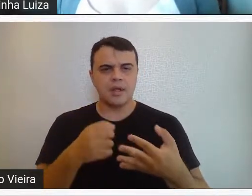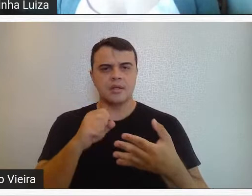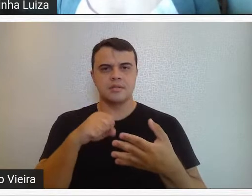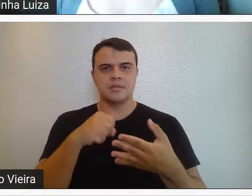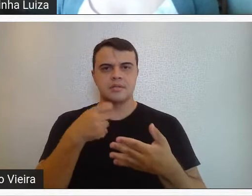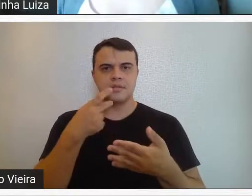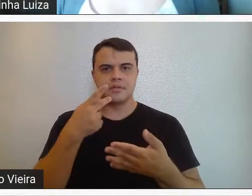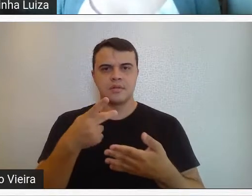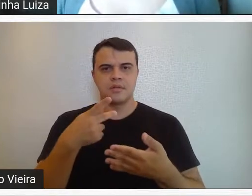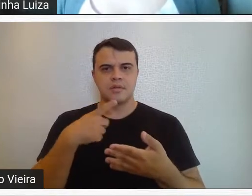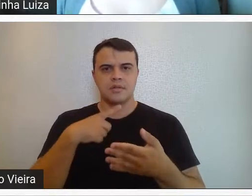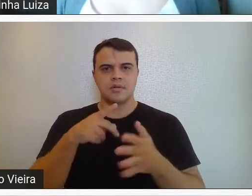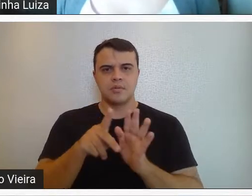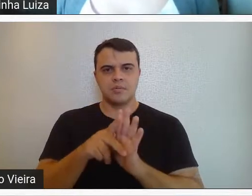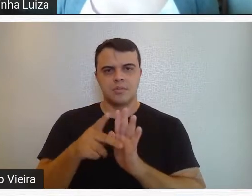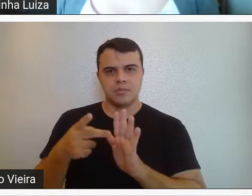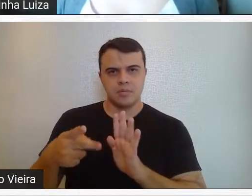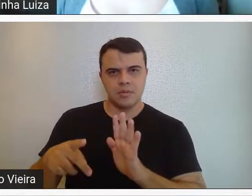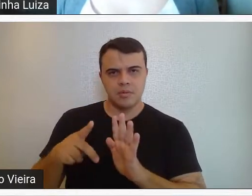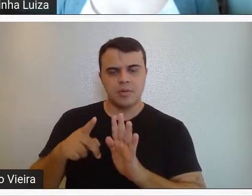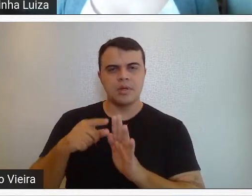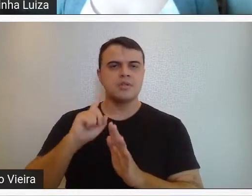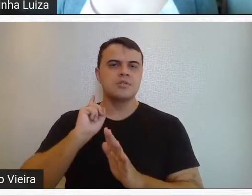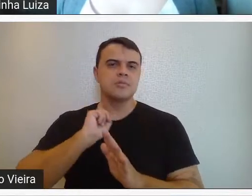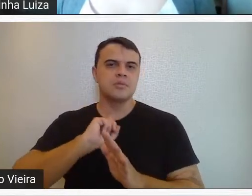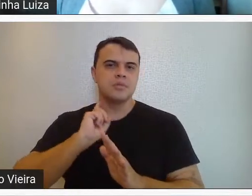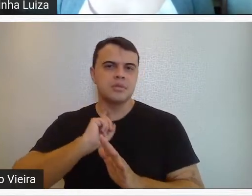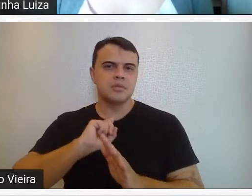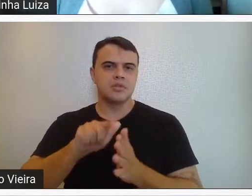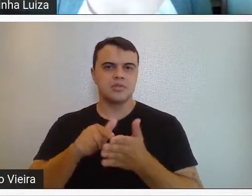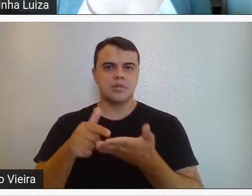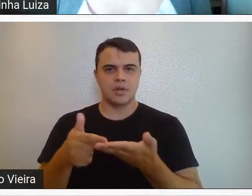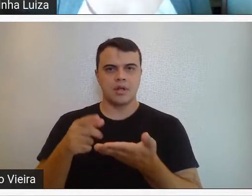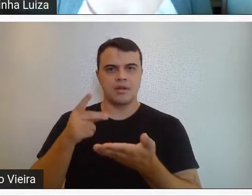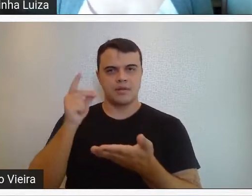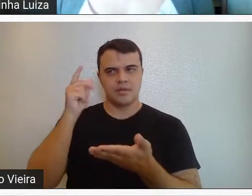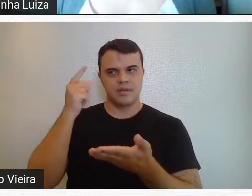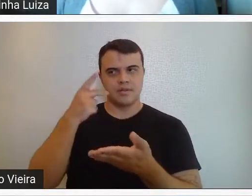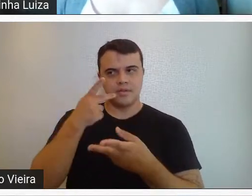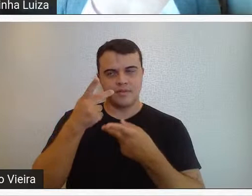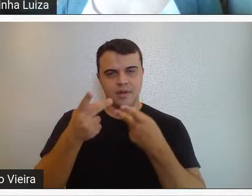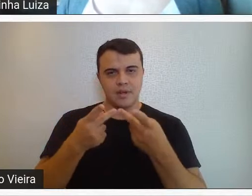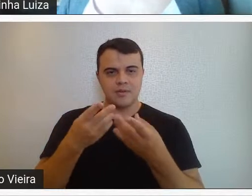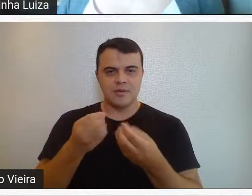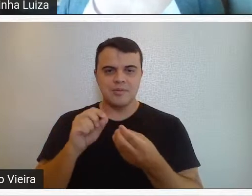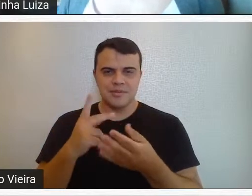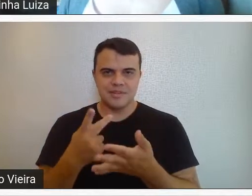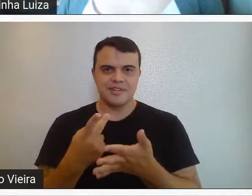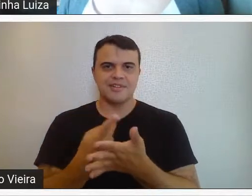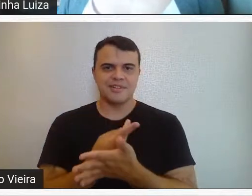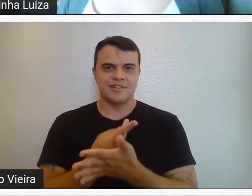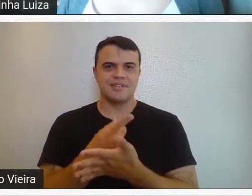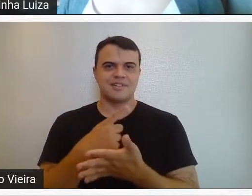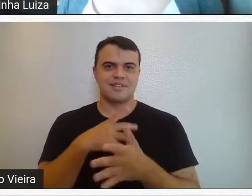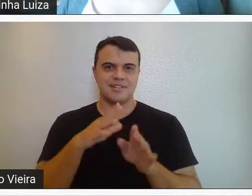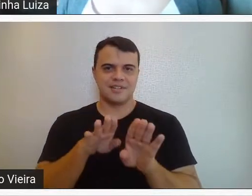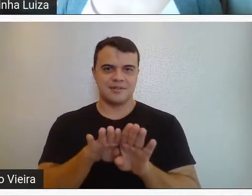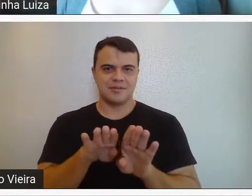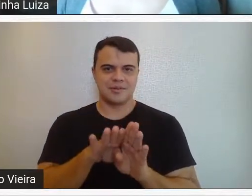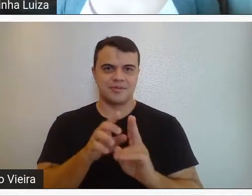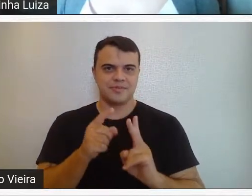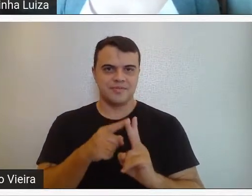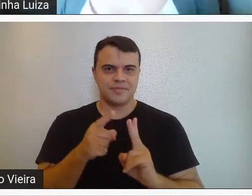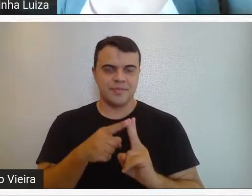relatos do Folha de Minas, que era um jornal na época que divulgava muito o que acontecia. A